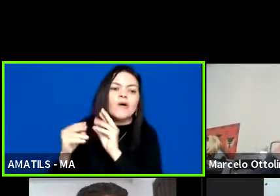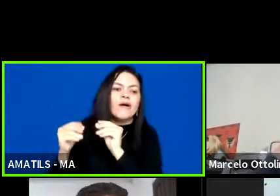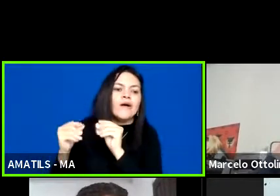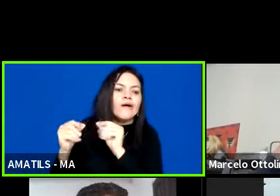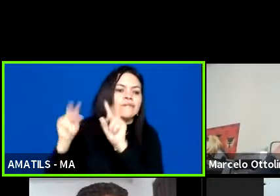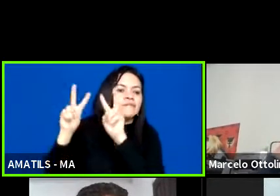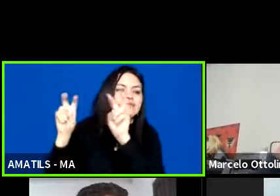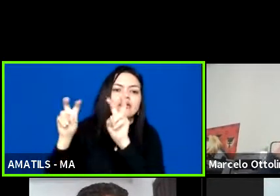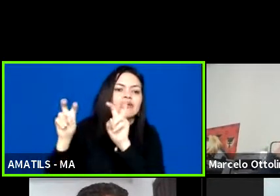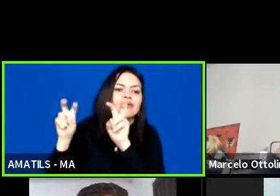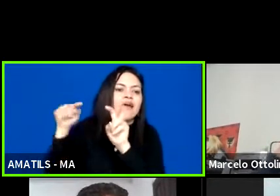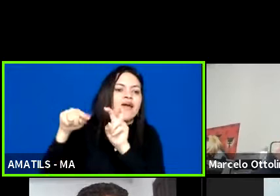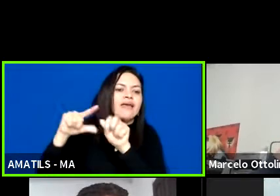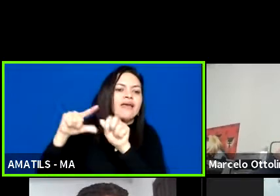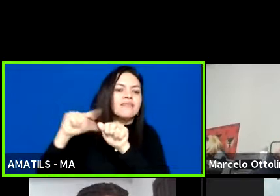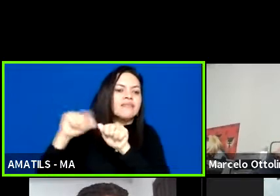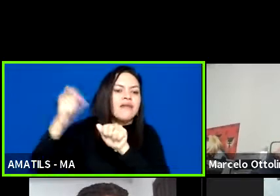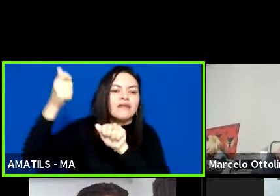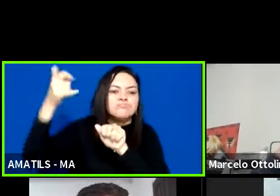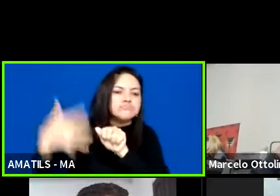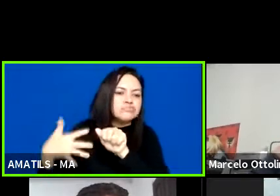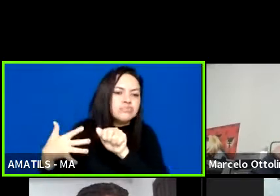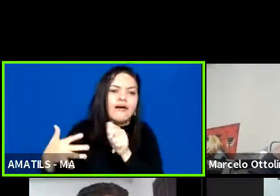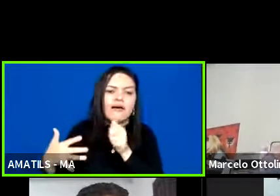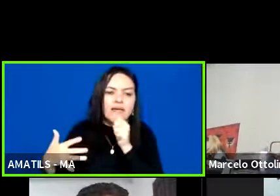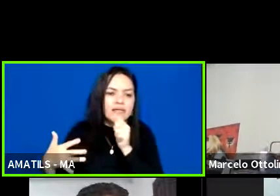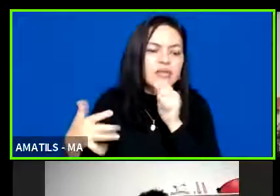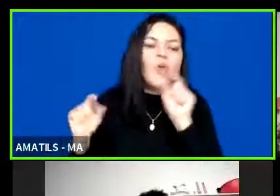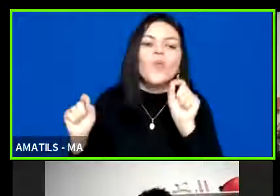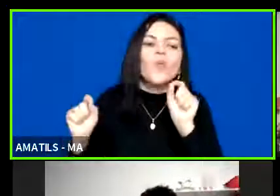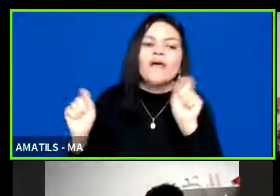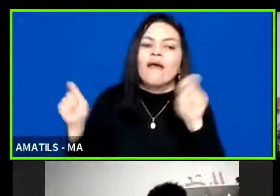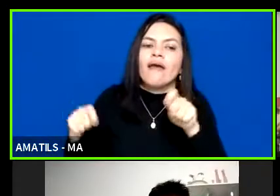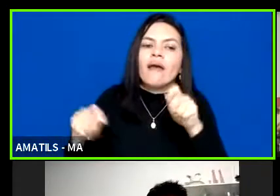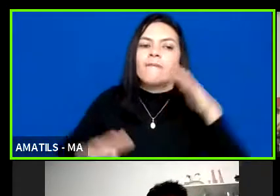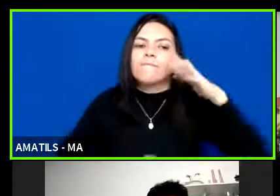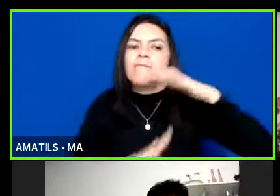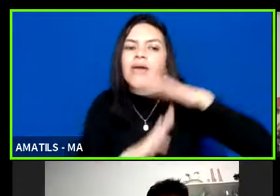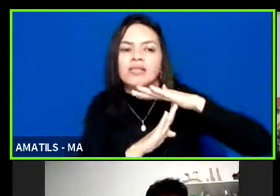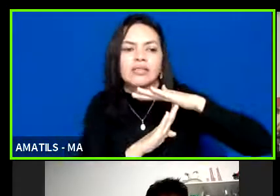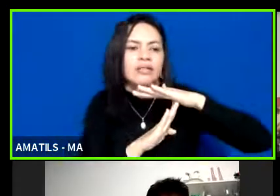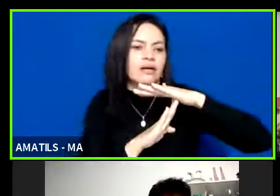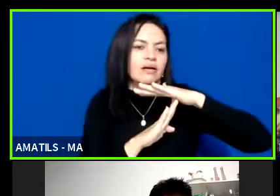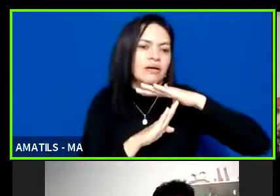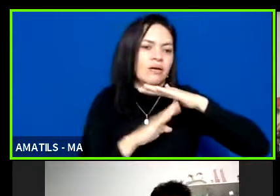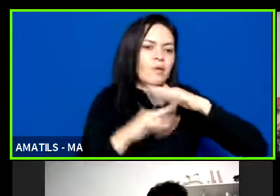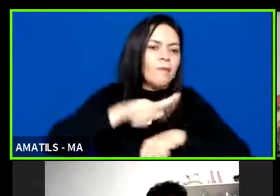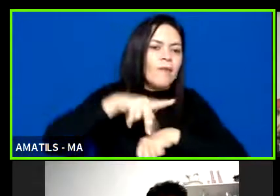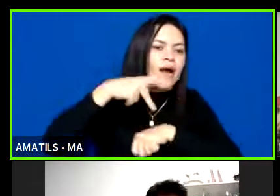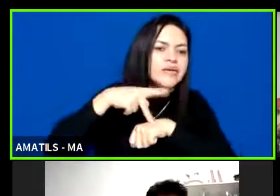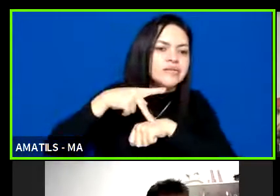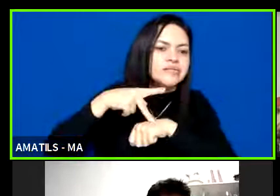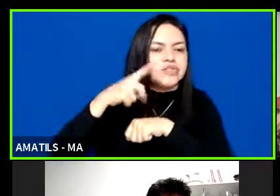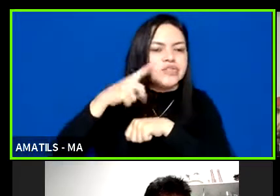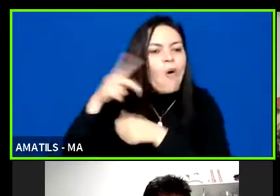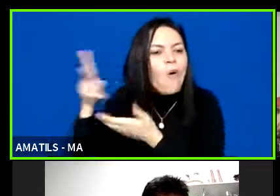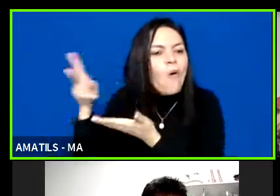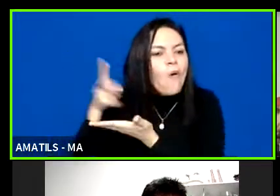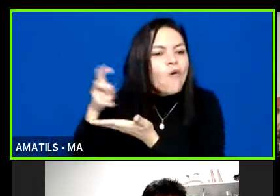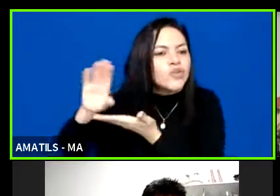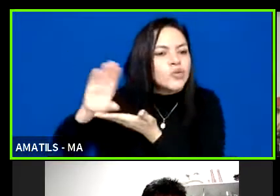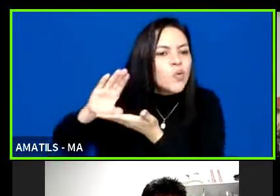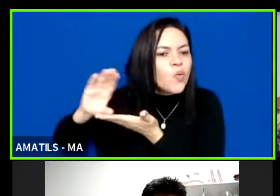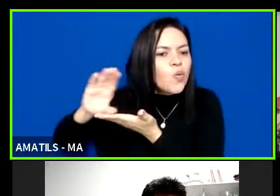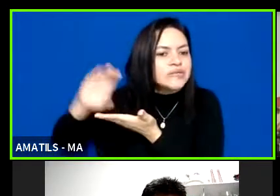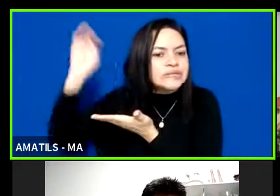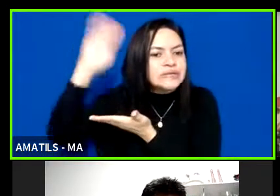especificamente esse artigo. O que deve ter como meta o país ouvindo o Conselho Nacional do Esporte? Isso ainda não foi